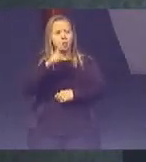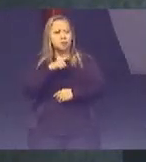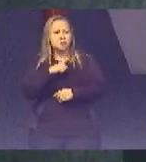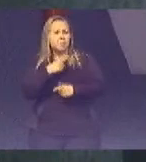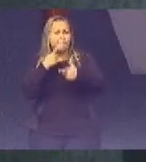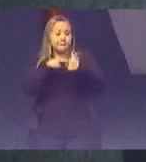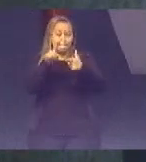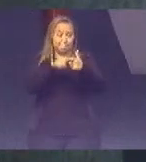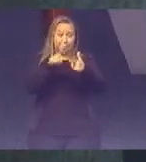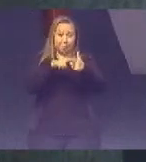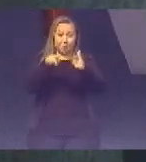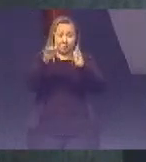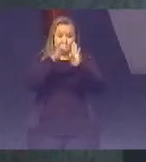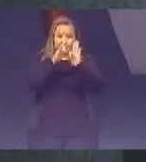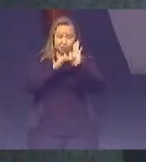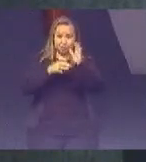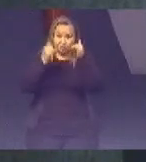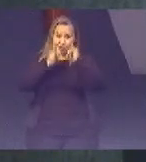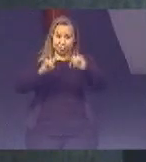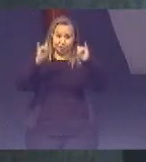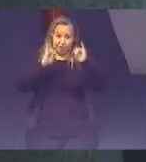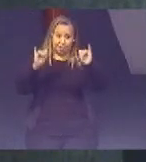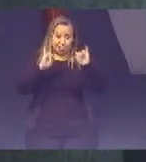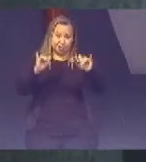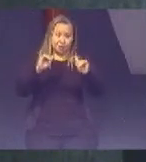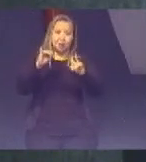Problema de dados Para construir Os indicadores